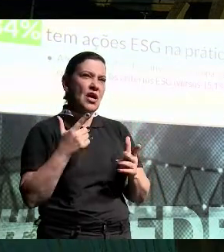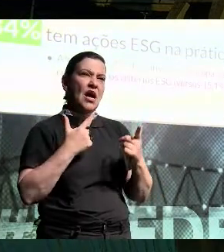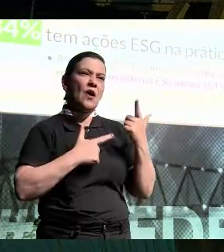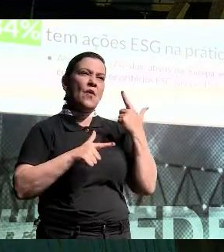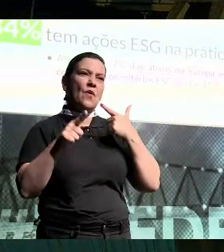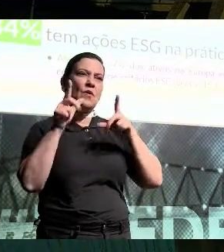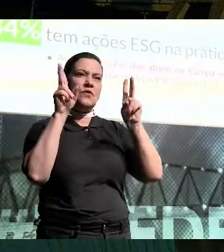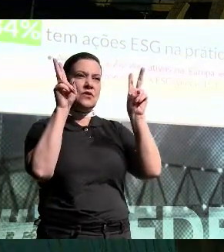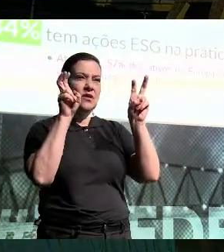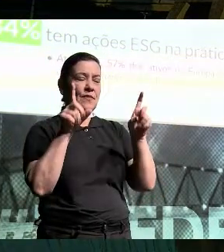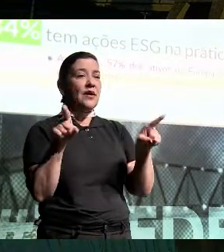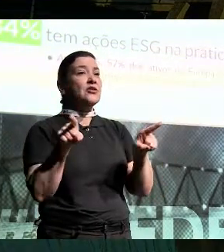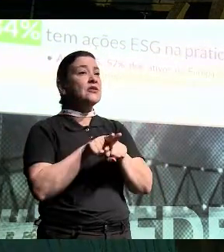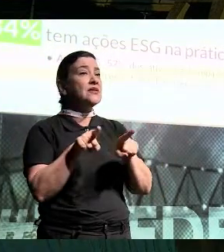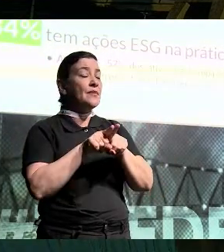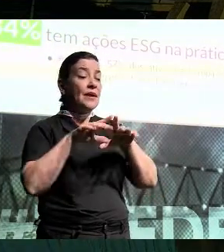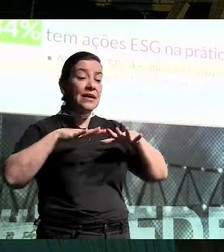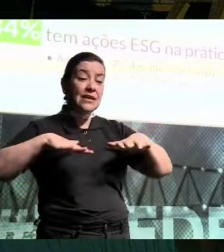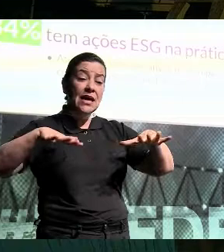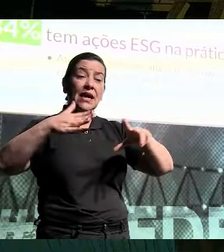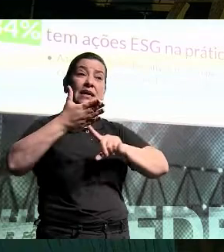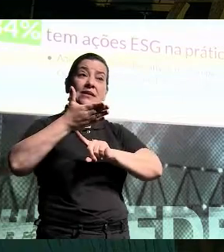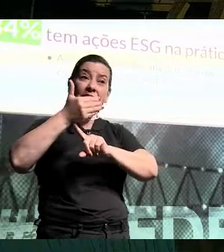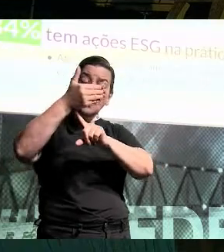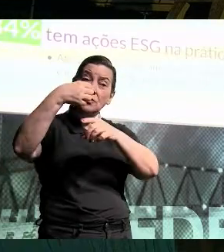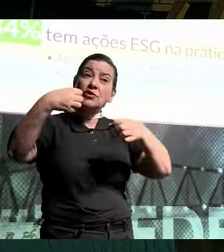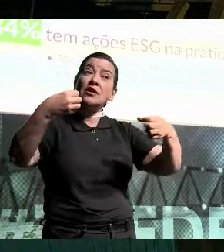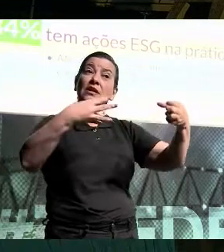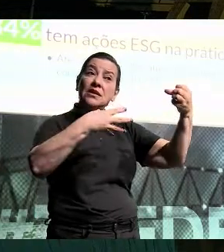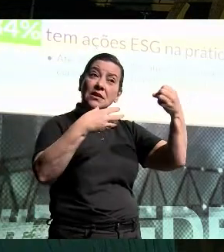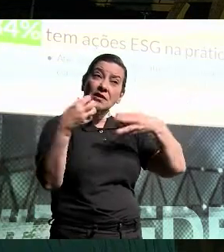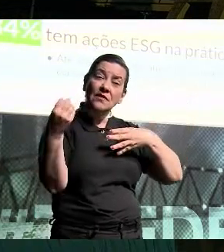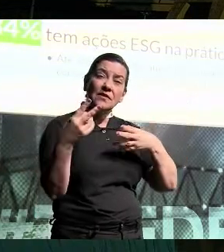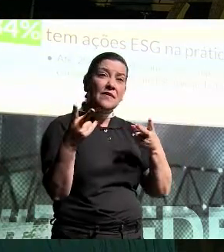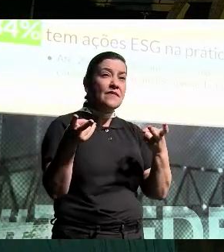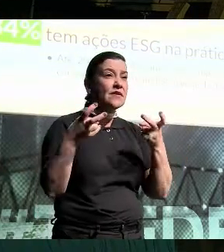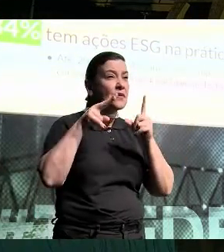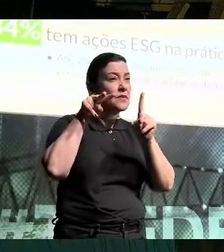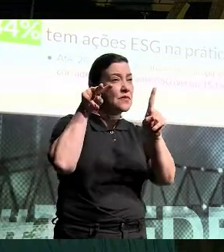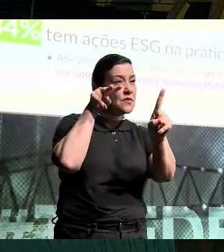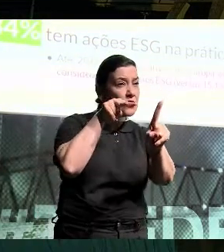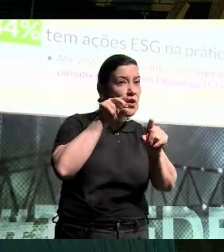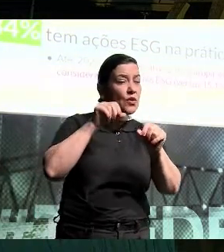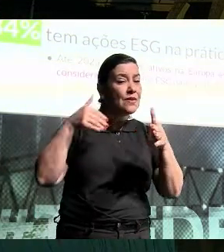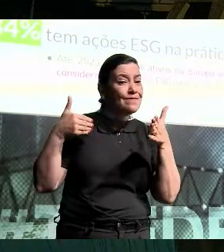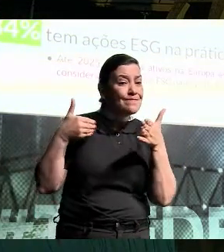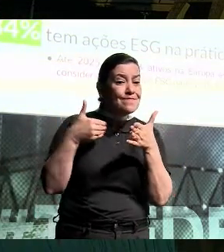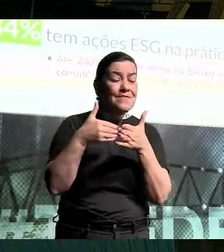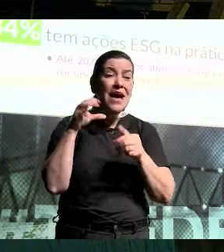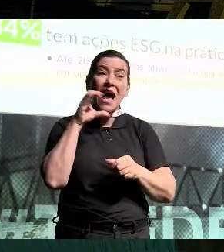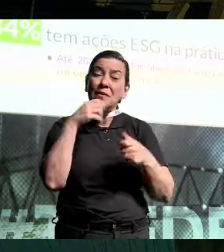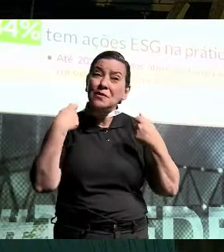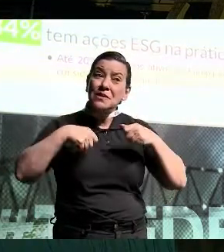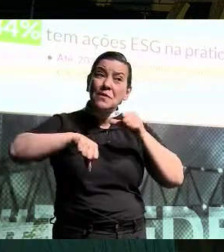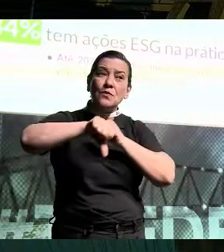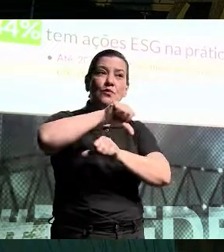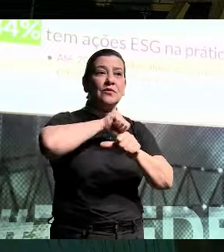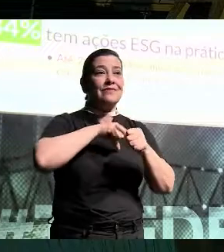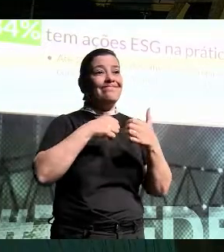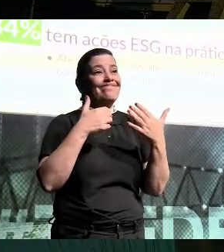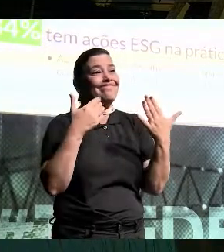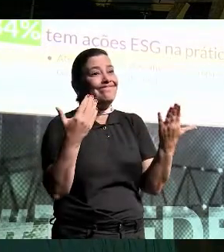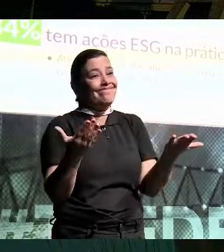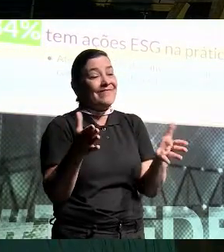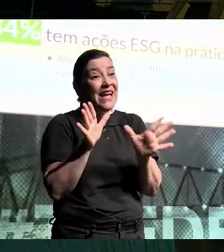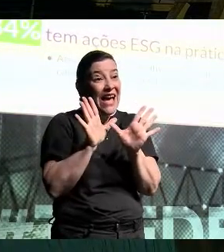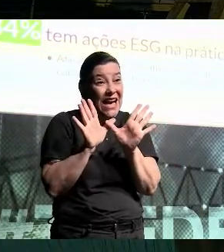temáticas, inclusive até dentro do mundo de tecnologia e inovação, é visto pela perspectiva do curto prazo e do imediatismo. Gente, mandorinha não faz